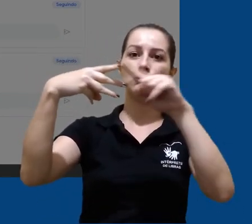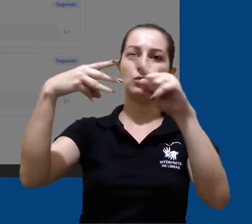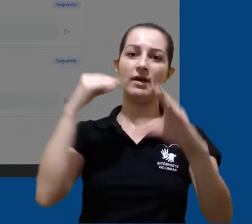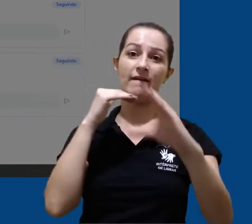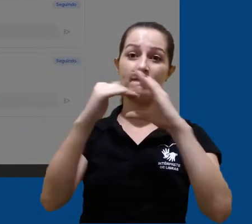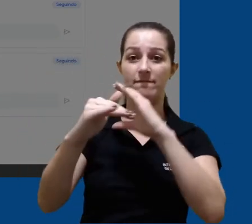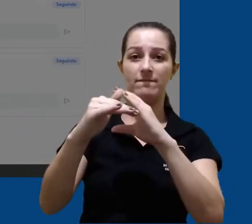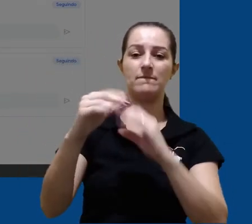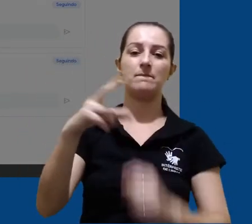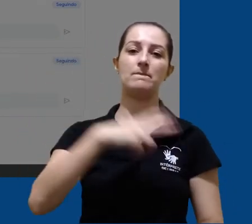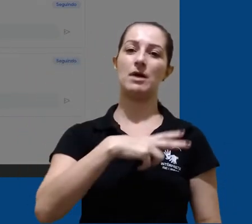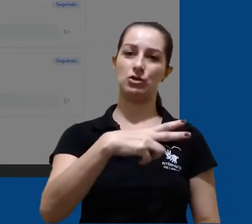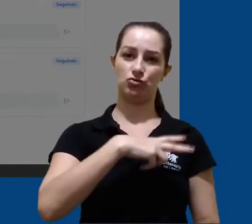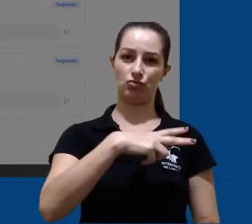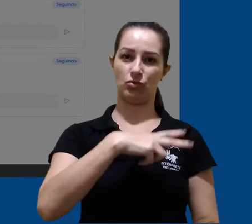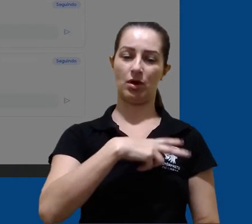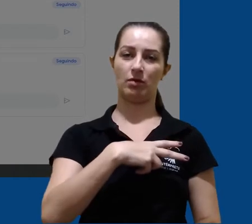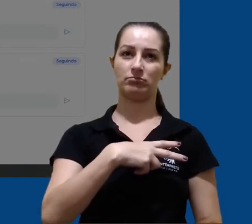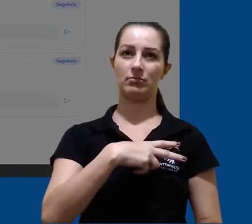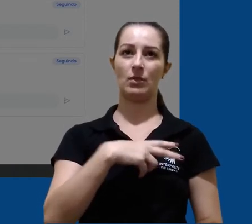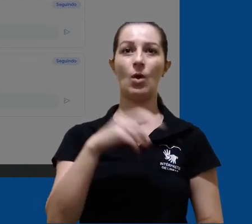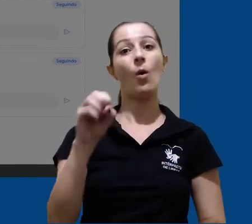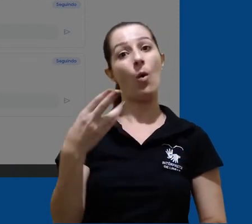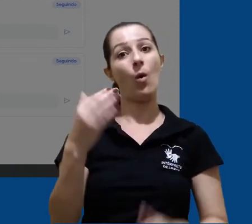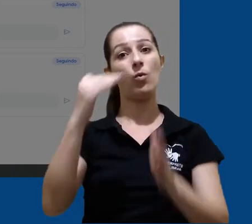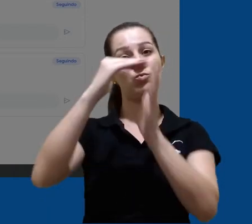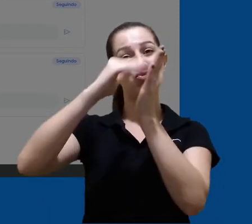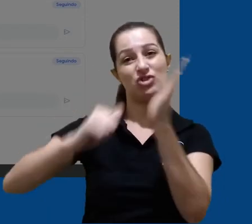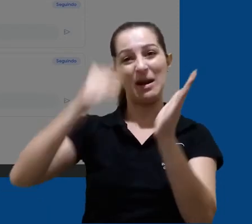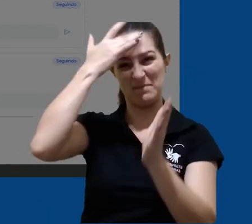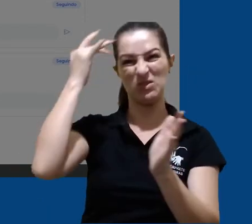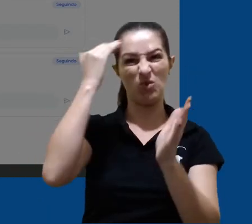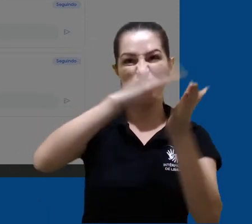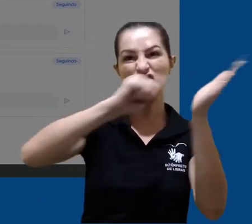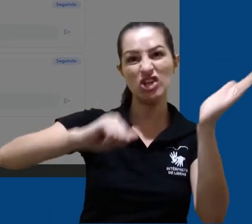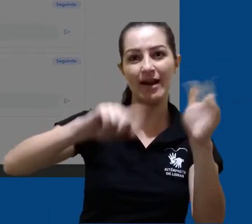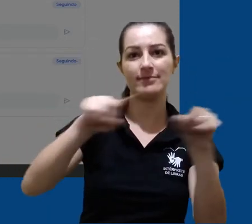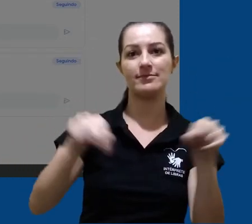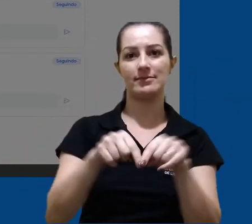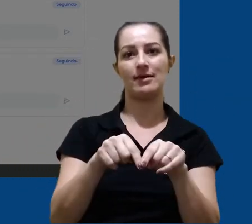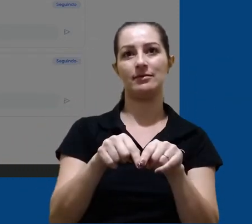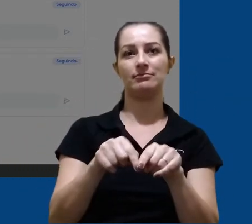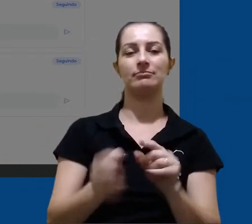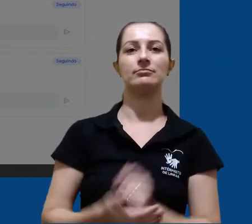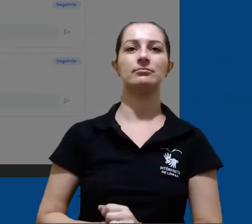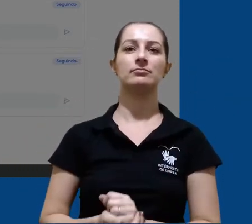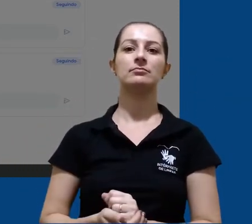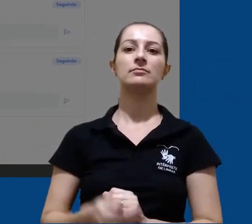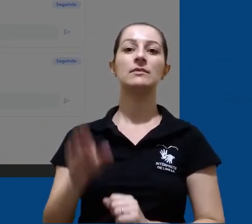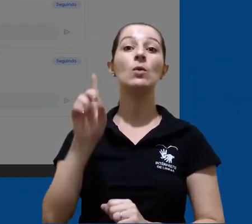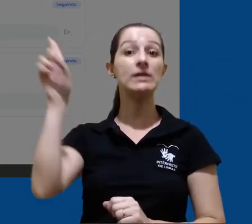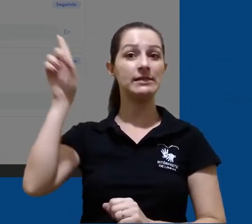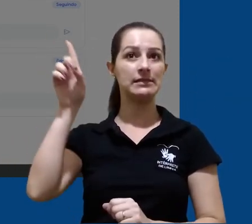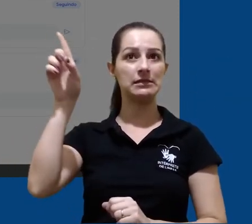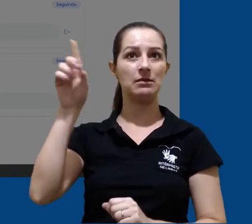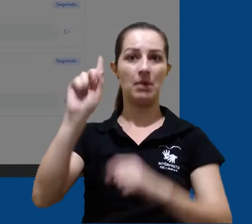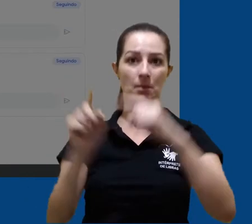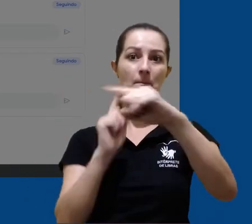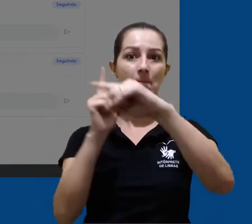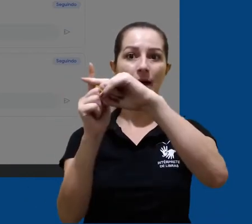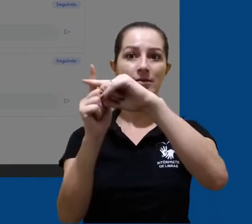Aqui, podemos enviar uma mensagem particular ou remover esse participante da sala. No canto superior